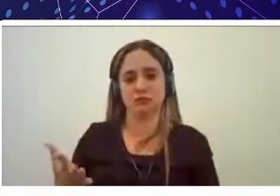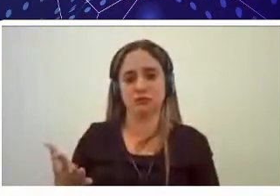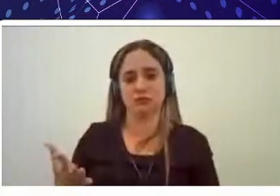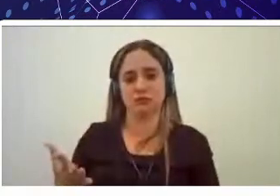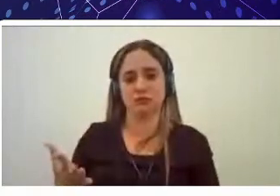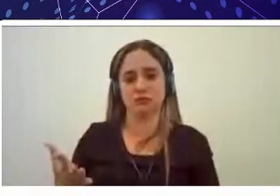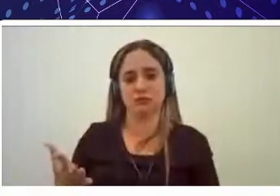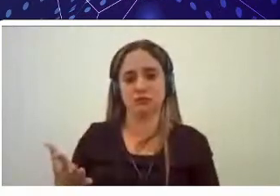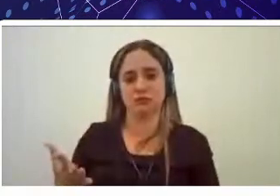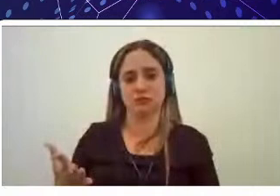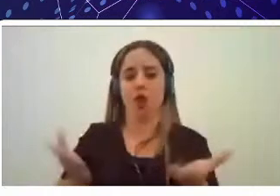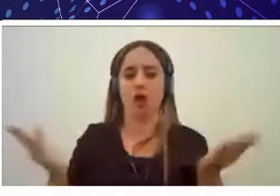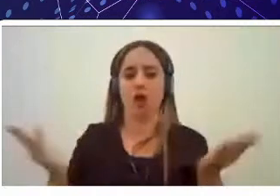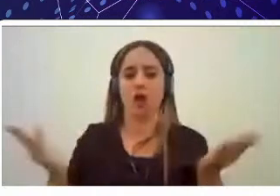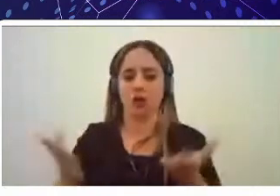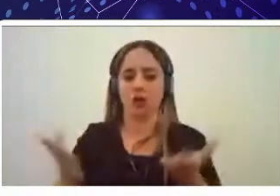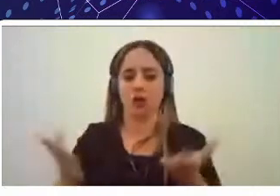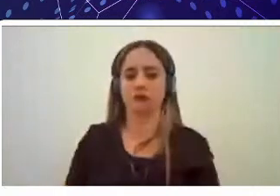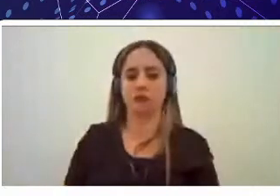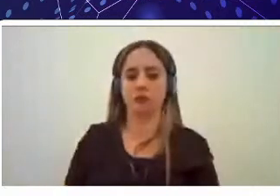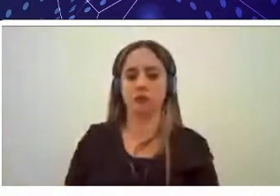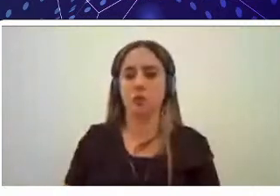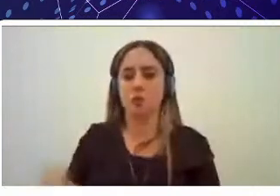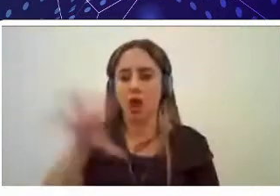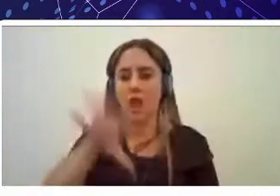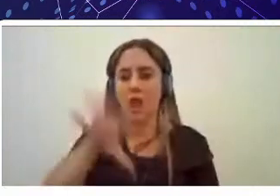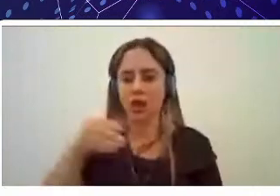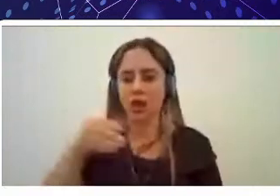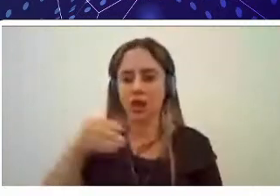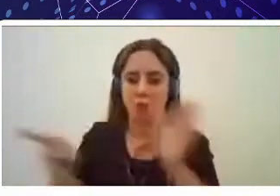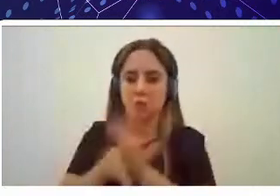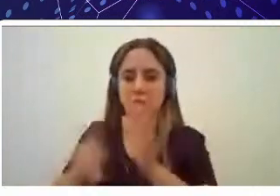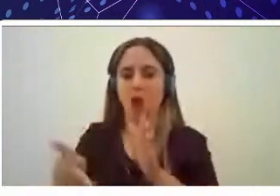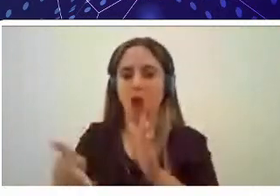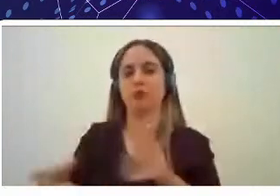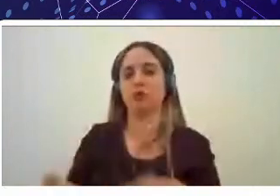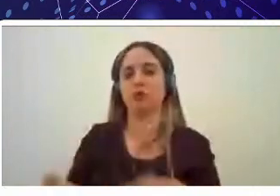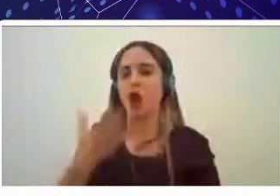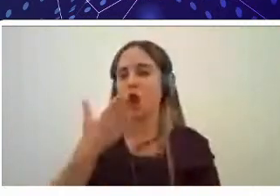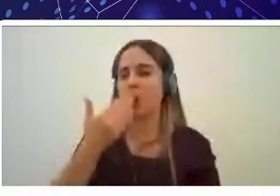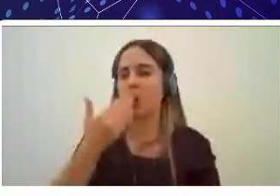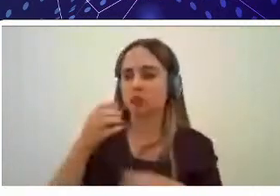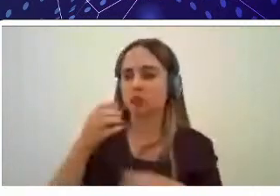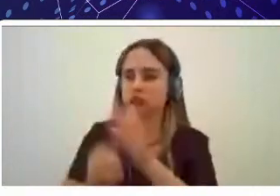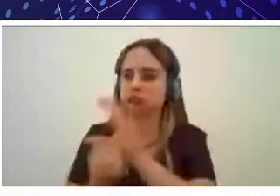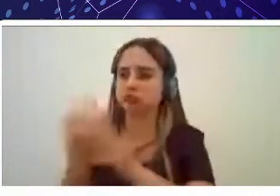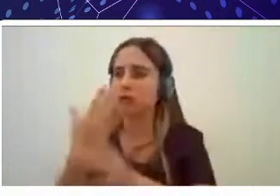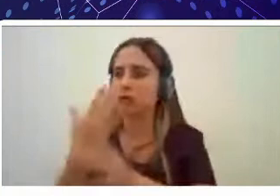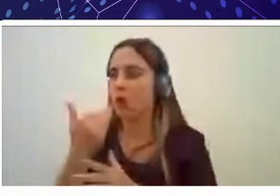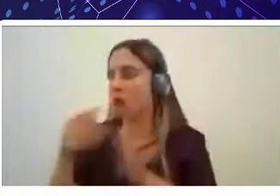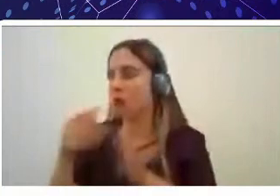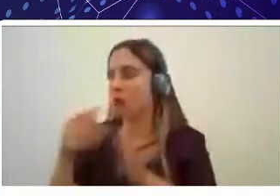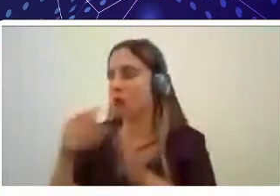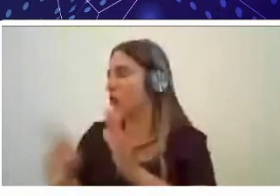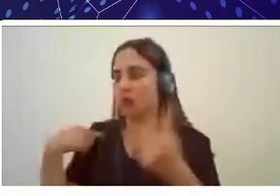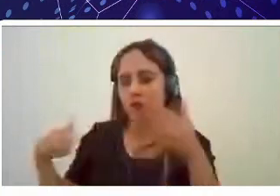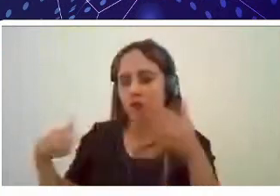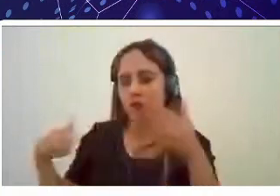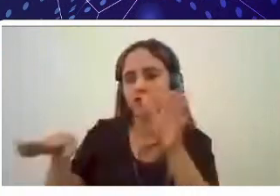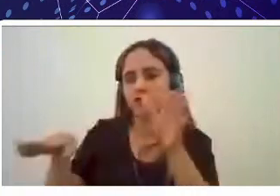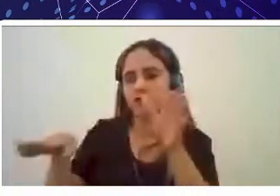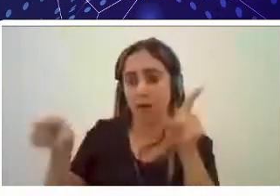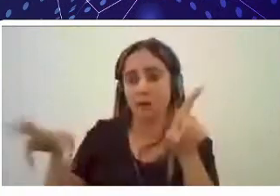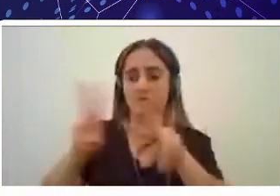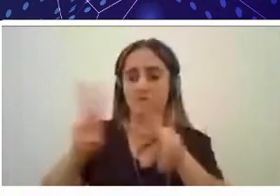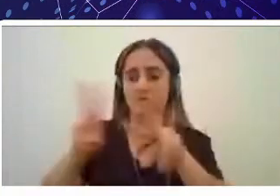exclusiva, né, de pastejo e esses animais vão ser confinados também para a realização de experimentos. Além,